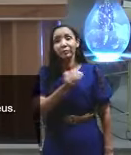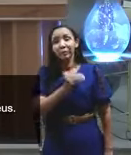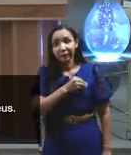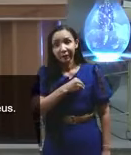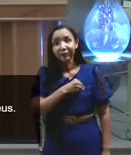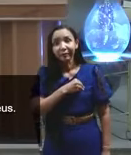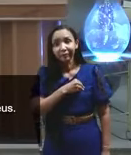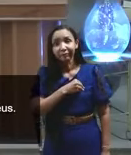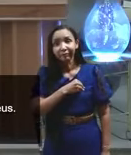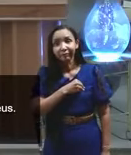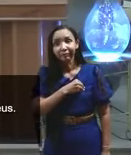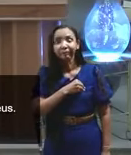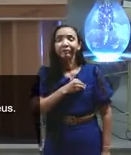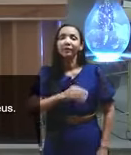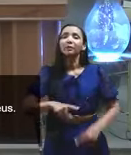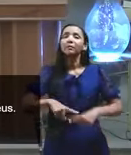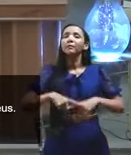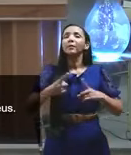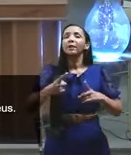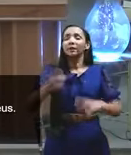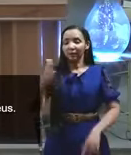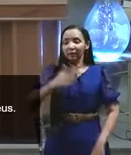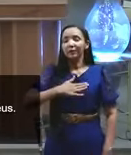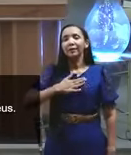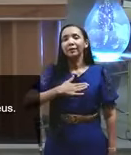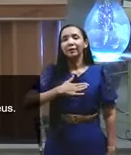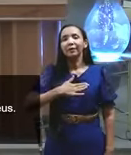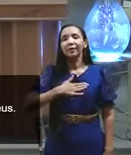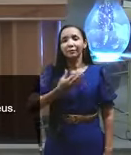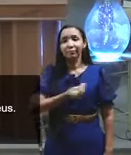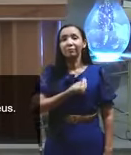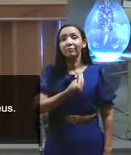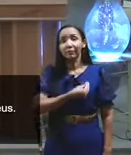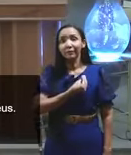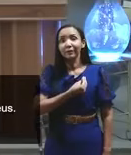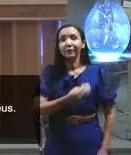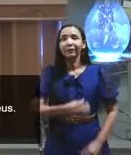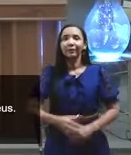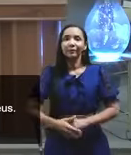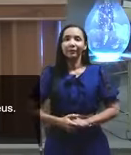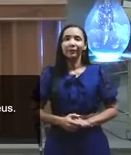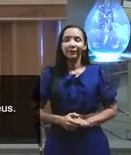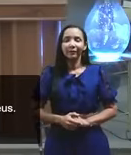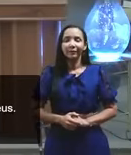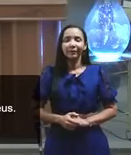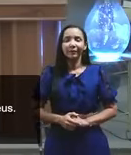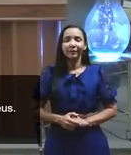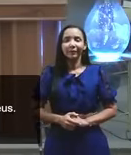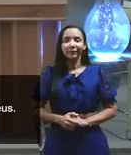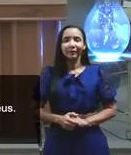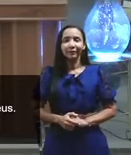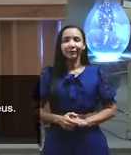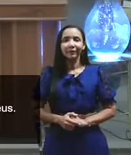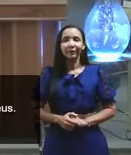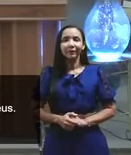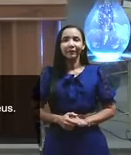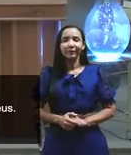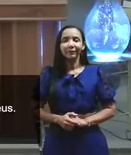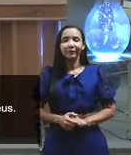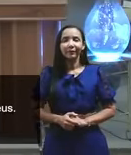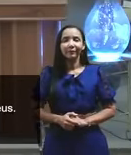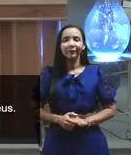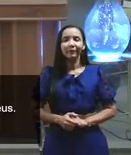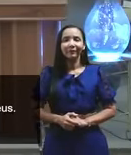vossa bate assim no peito e a minha vida diga assim diga com autoridade isso aqui eu estou falando de modo profético e a minha vida ela está o que